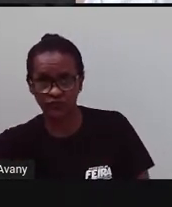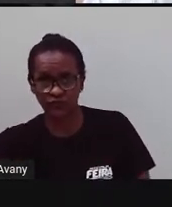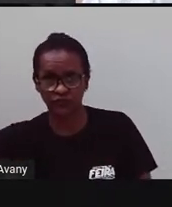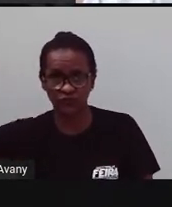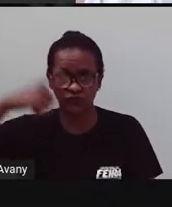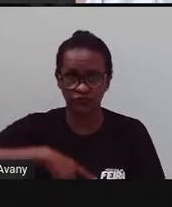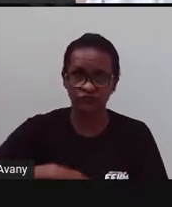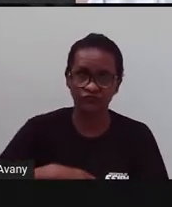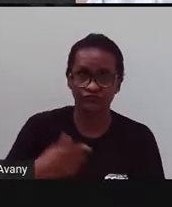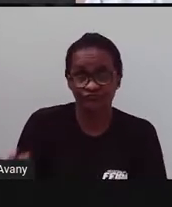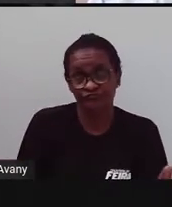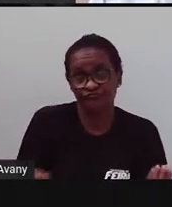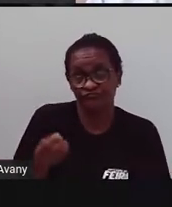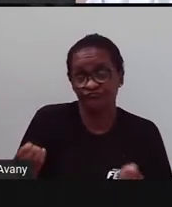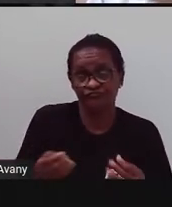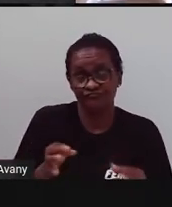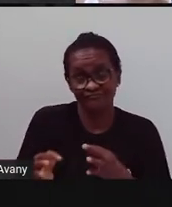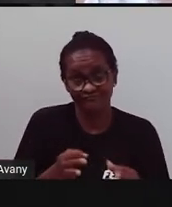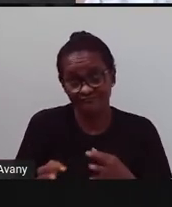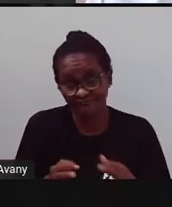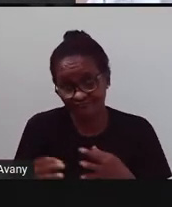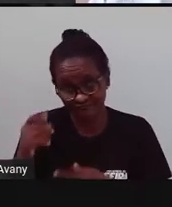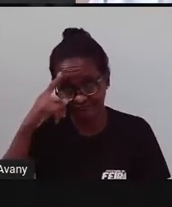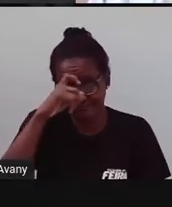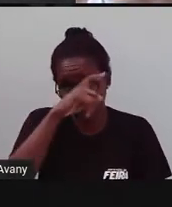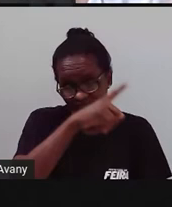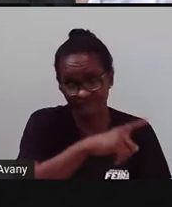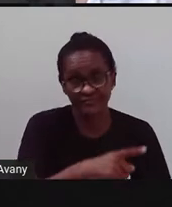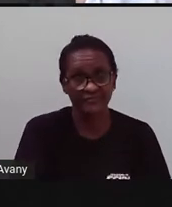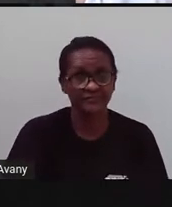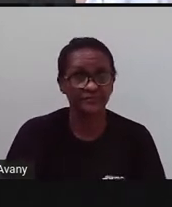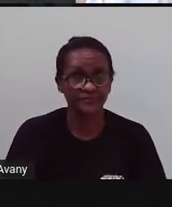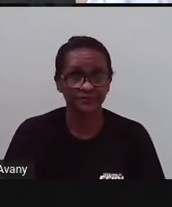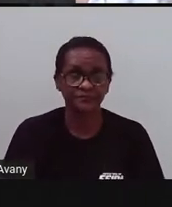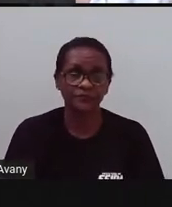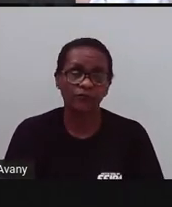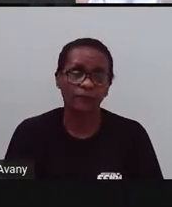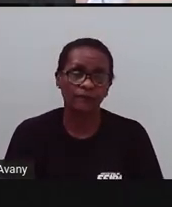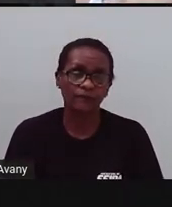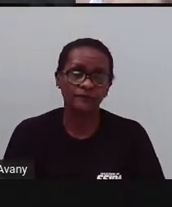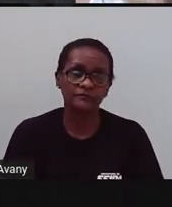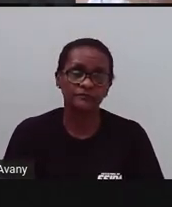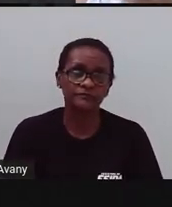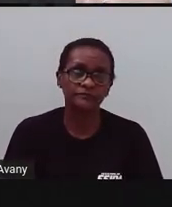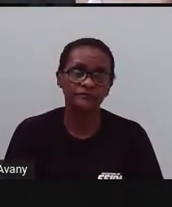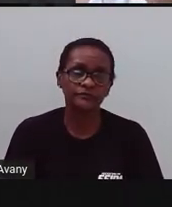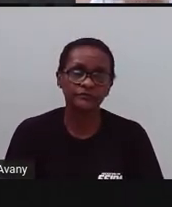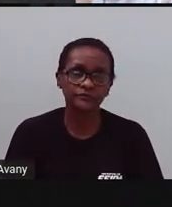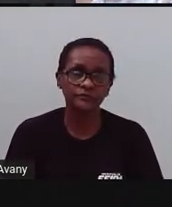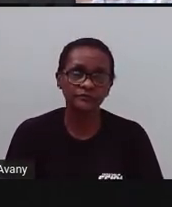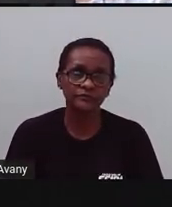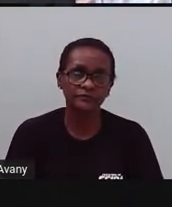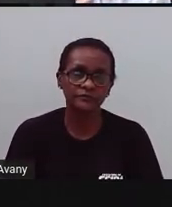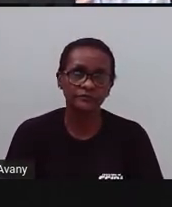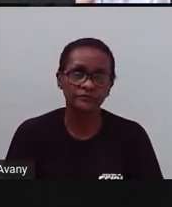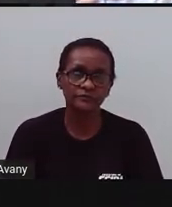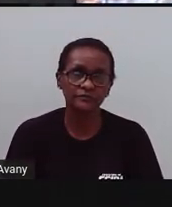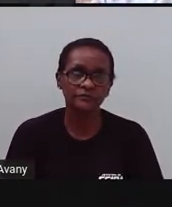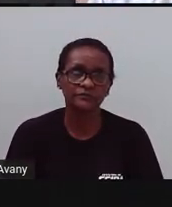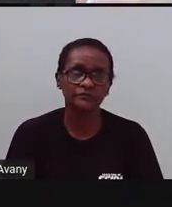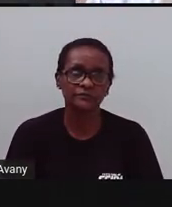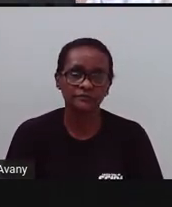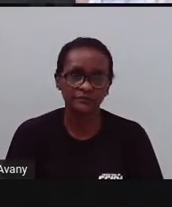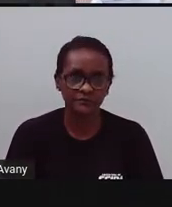em outros locais. Então, gente não teria como, a gente tá na passagem, né? No meio do caminho, né? Então, as pessoas precisam passar por nós pra